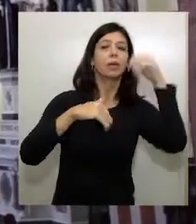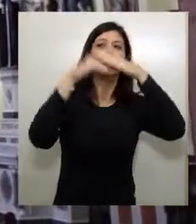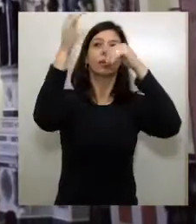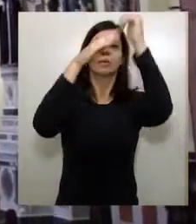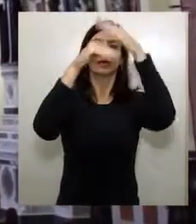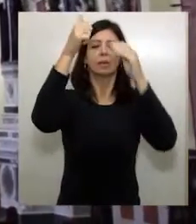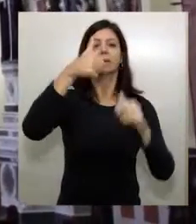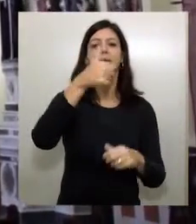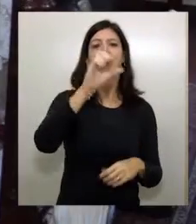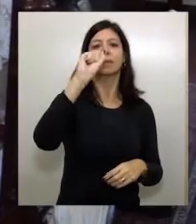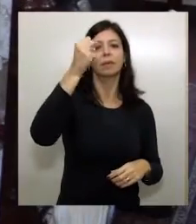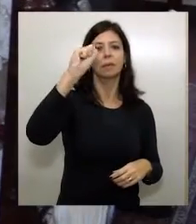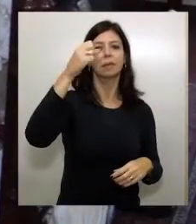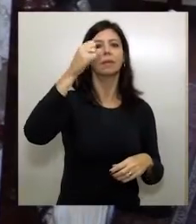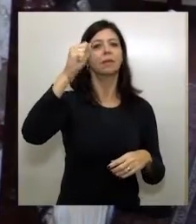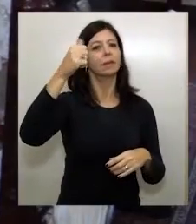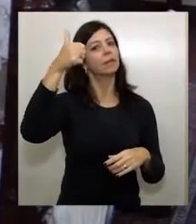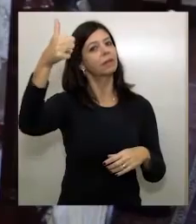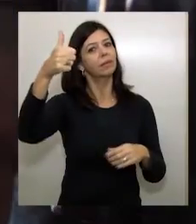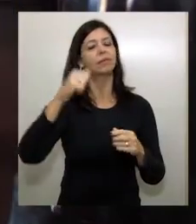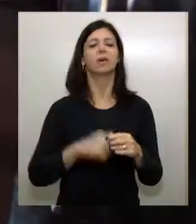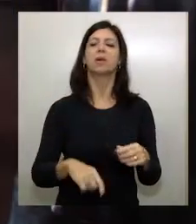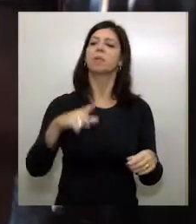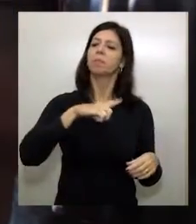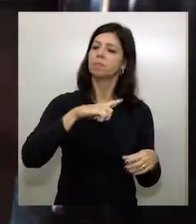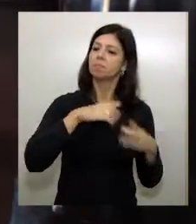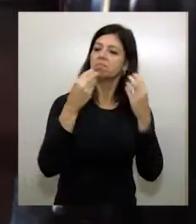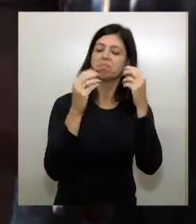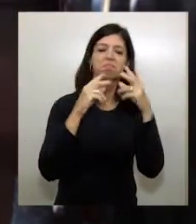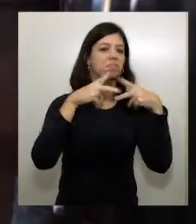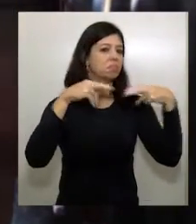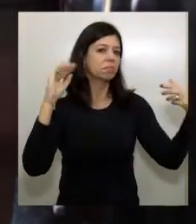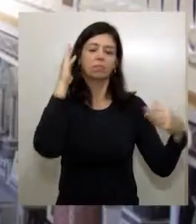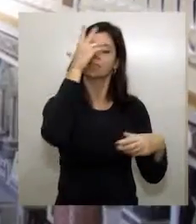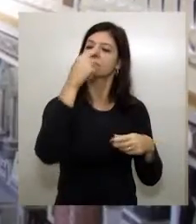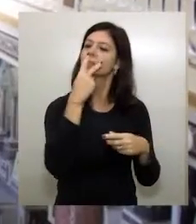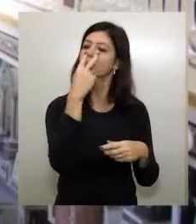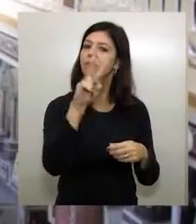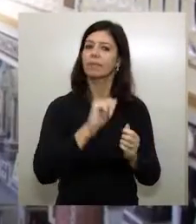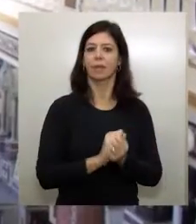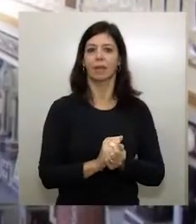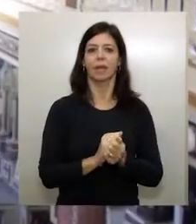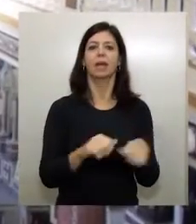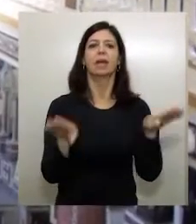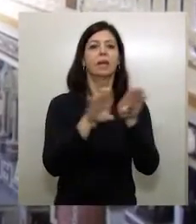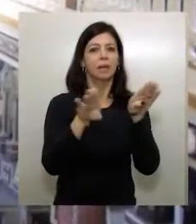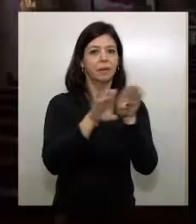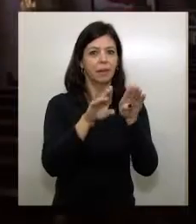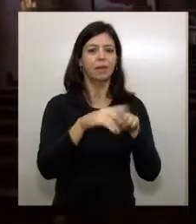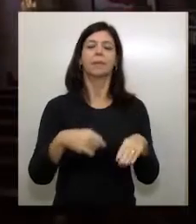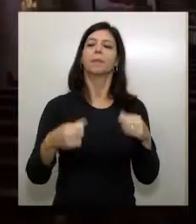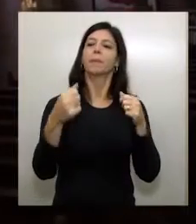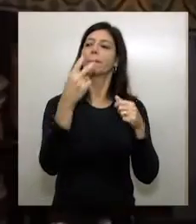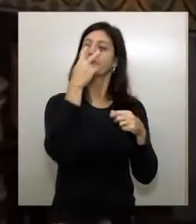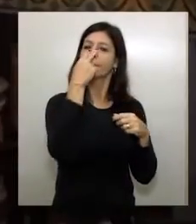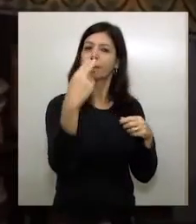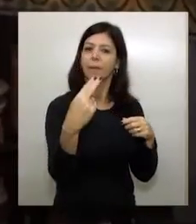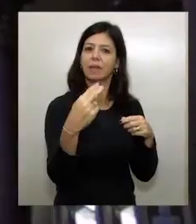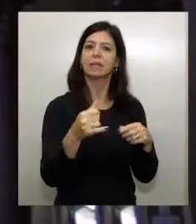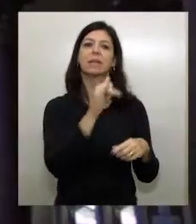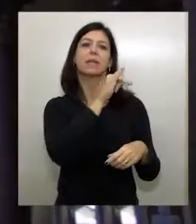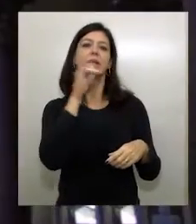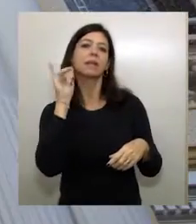1881 e que abriga um museu com peças sacras. Sua beleza arquitetônica remete à